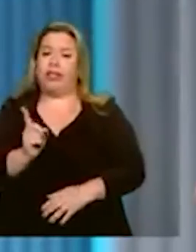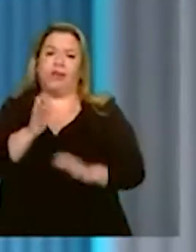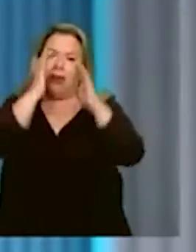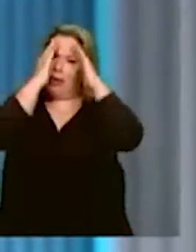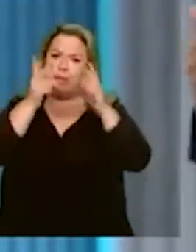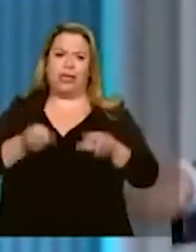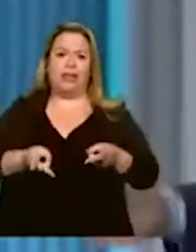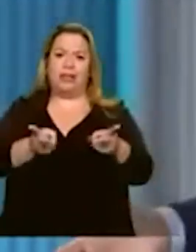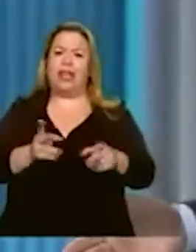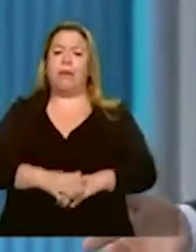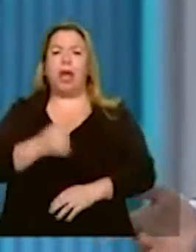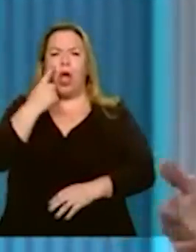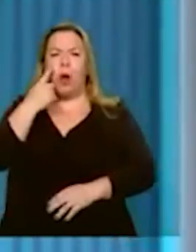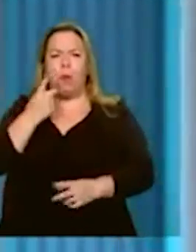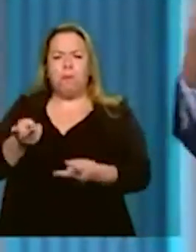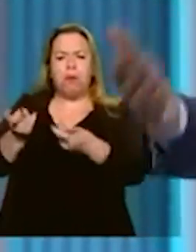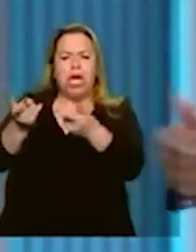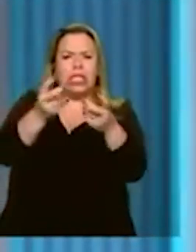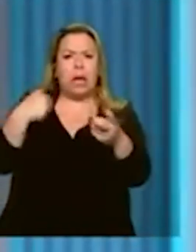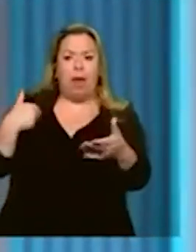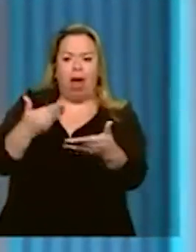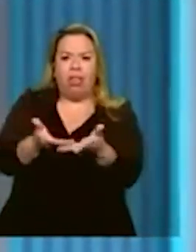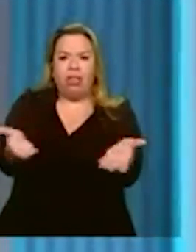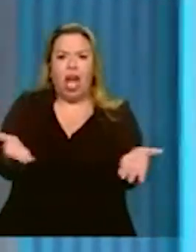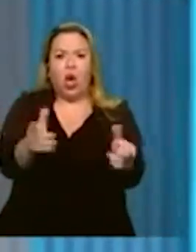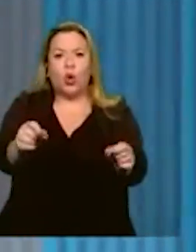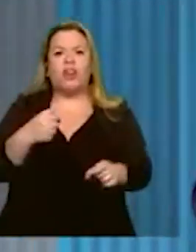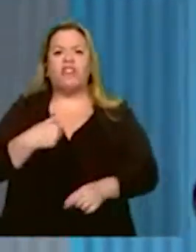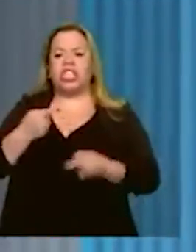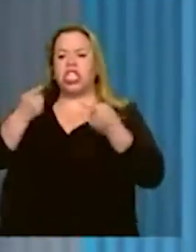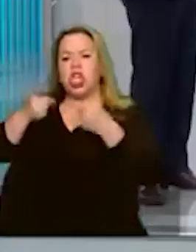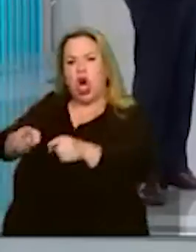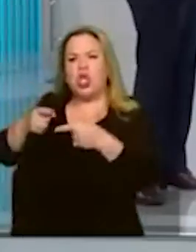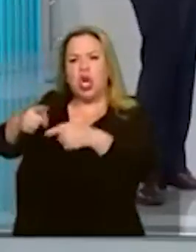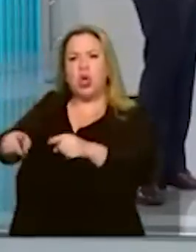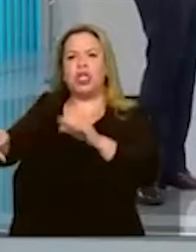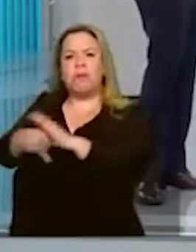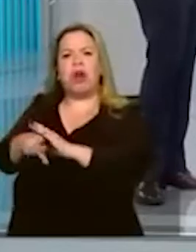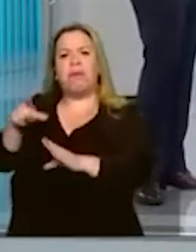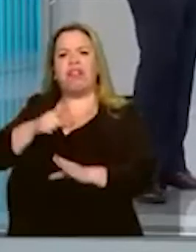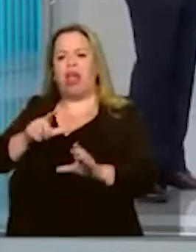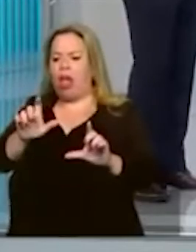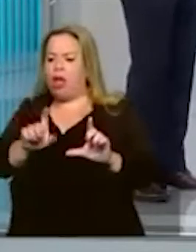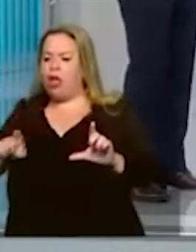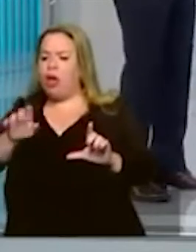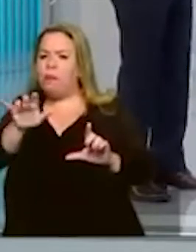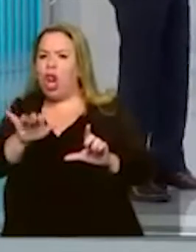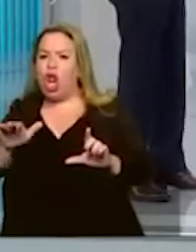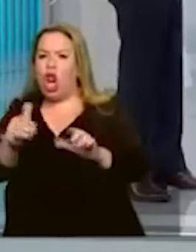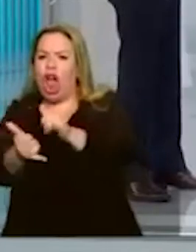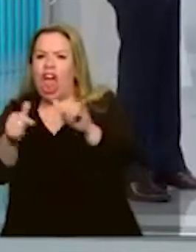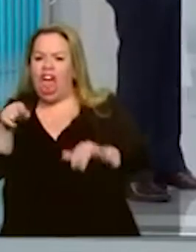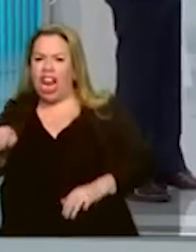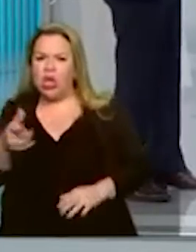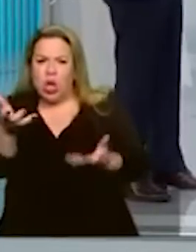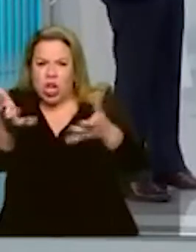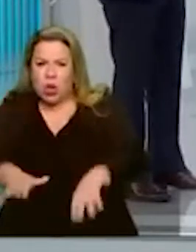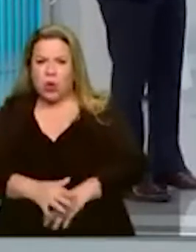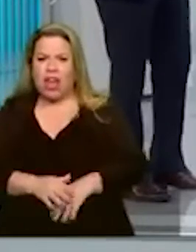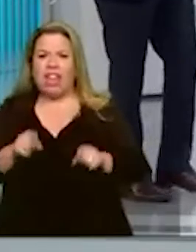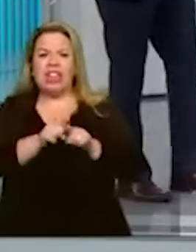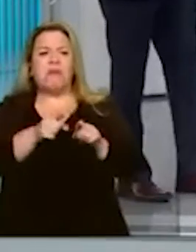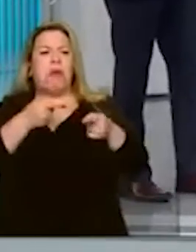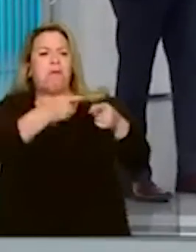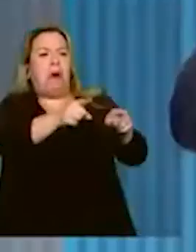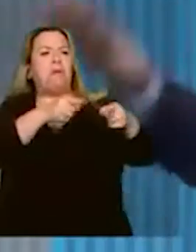Eu fico vendo vocês até agora afrontando a urna eletrônica, afrontando as eleições, fazendo pirraça com a Igreja